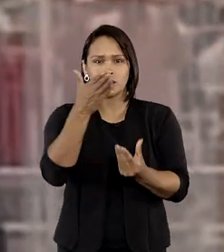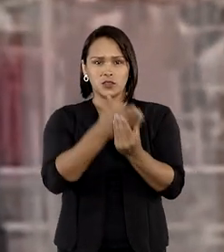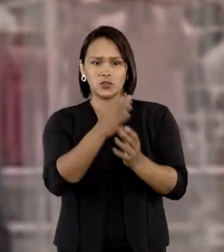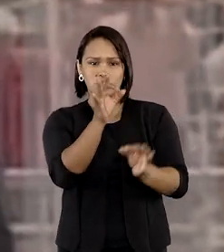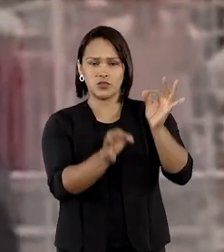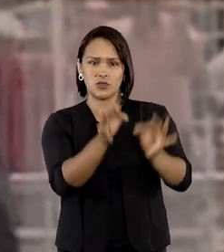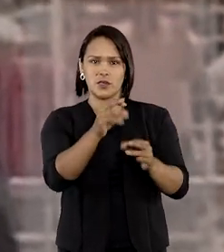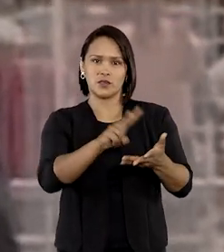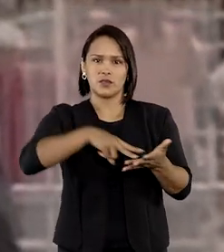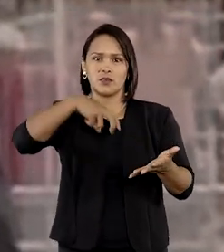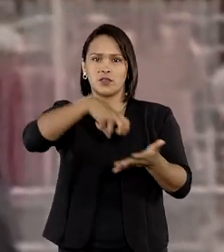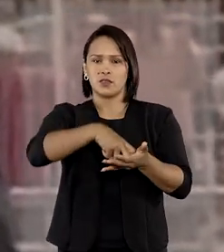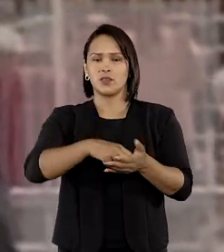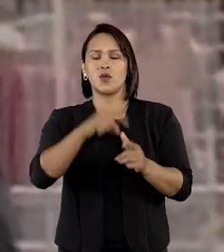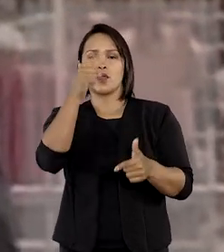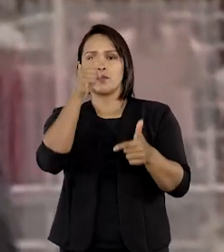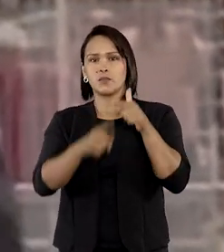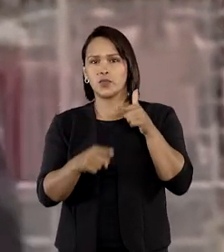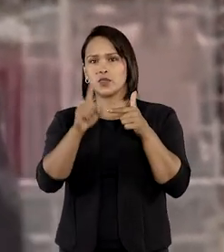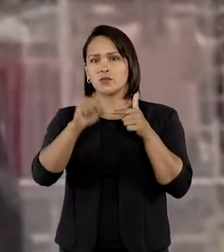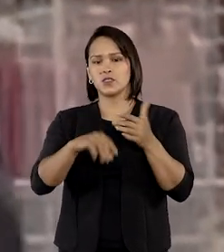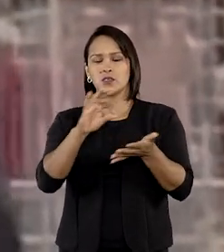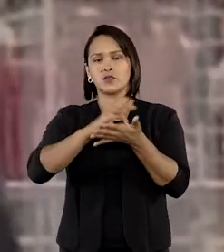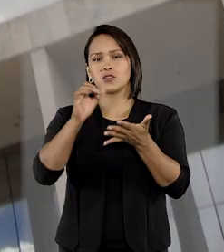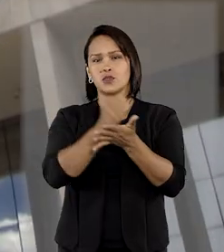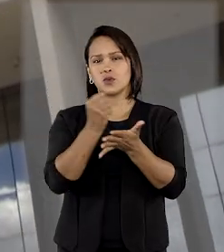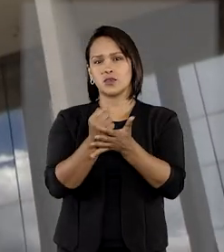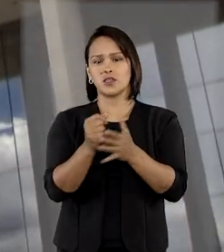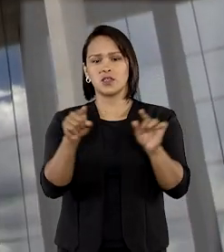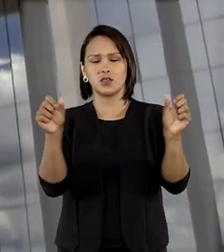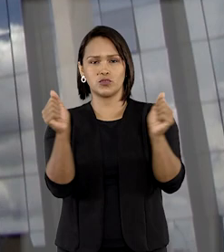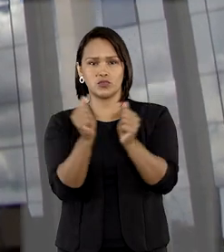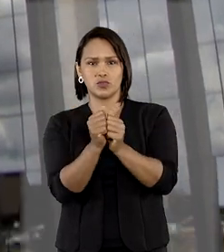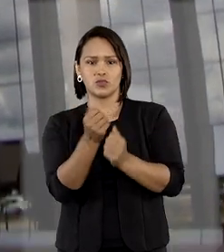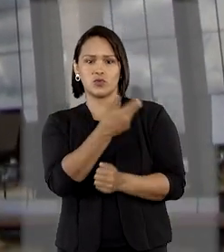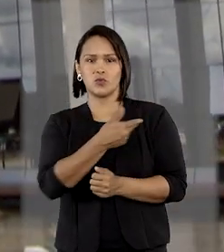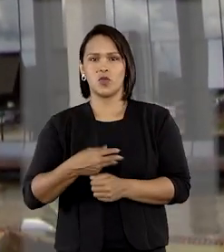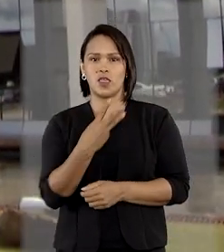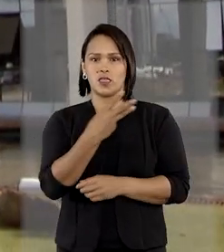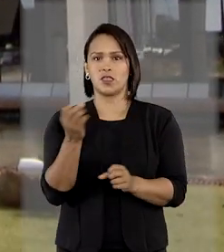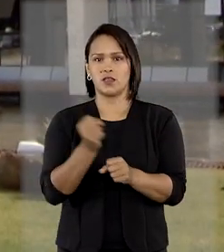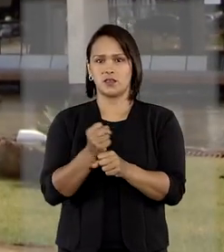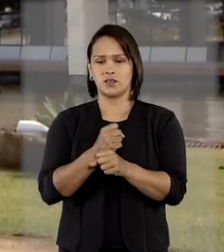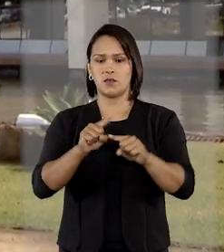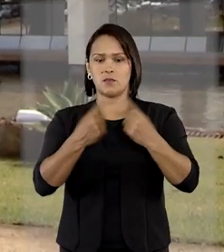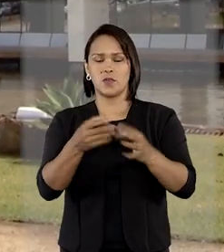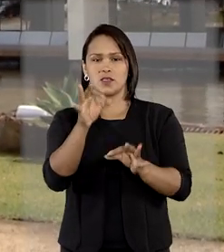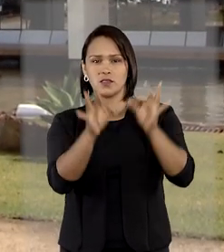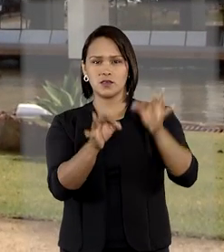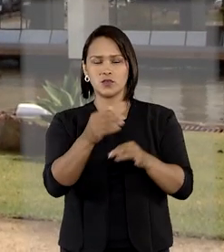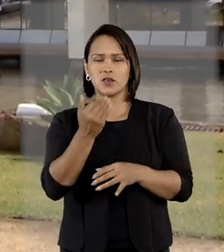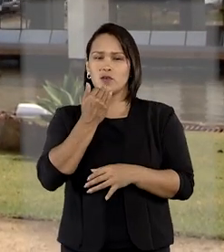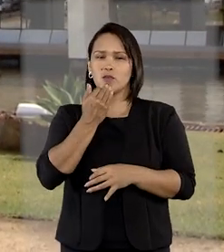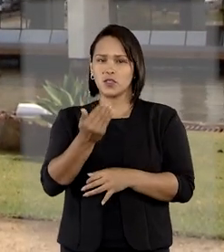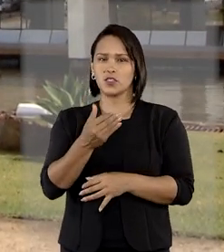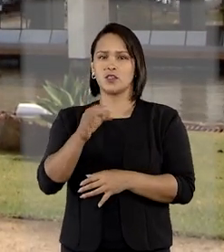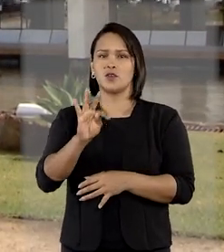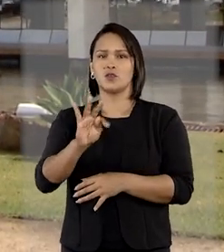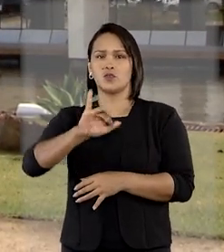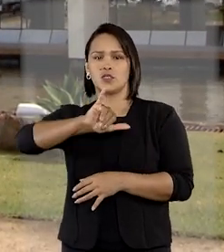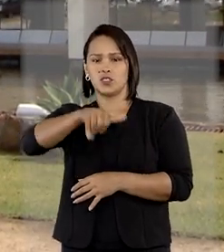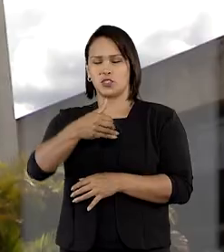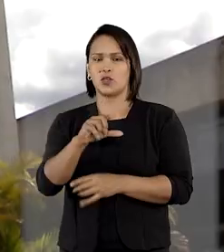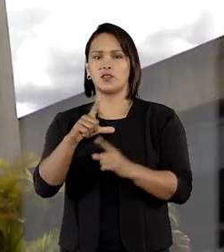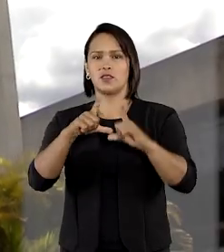proibição de contratar com o poder público durante três anos. Mas ao julgar a apelação, o TJDFT reformou a sentença